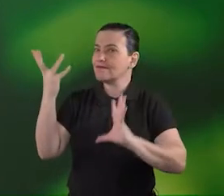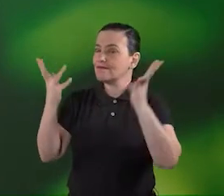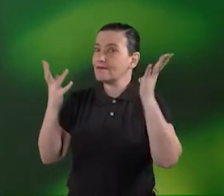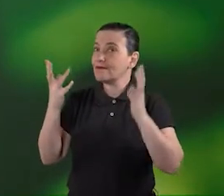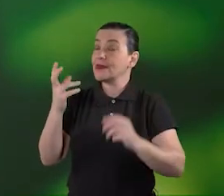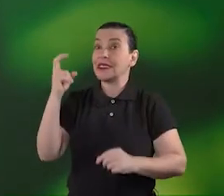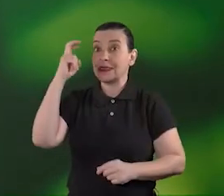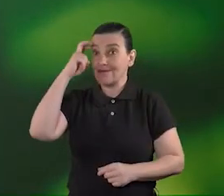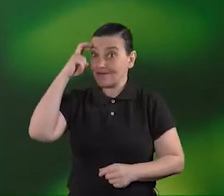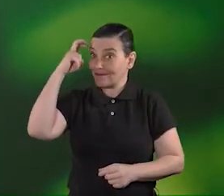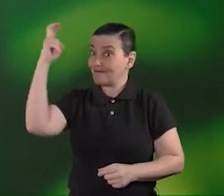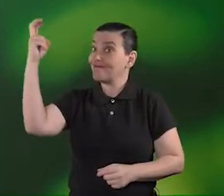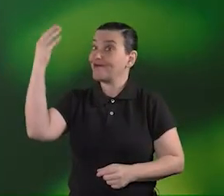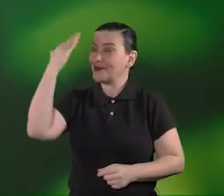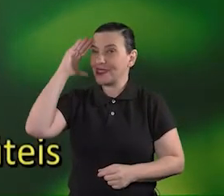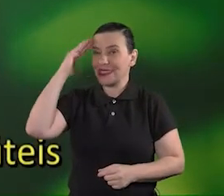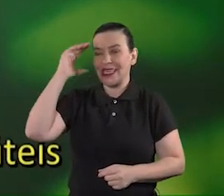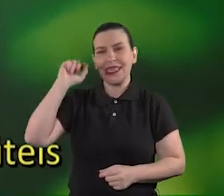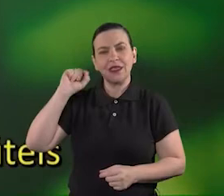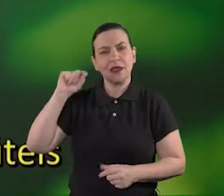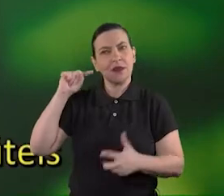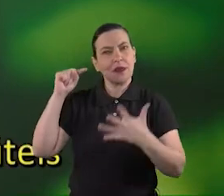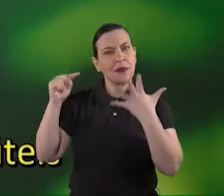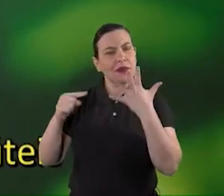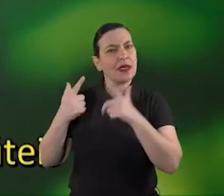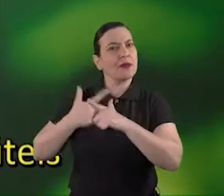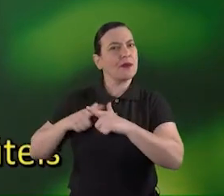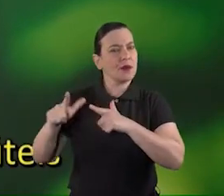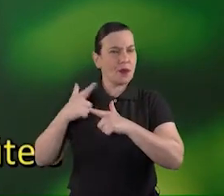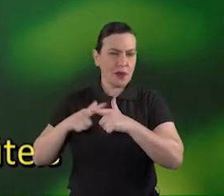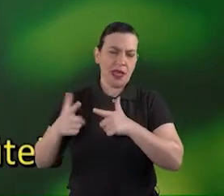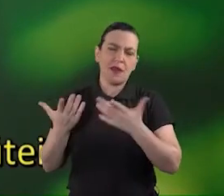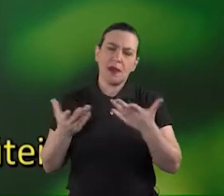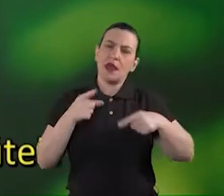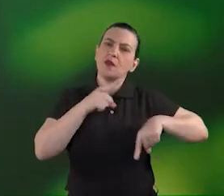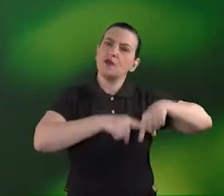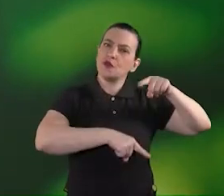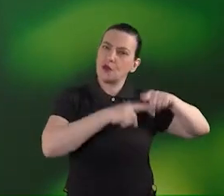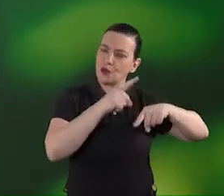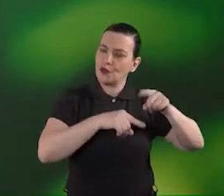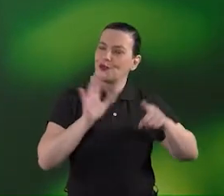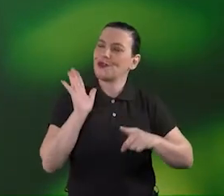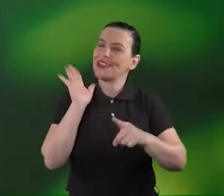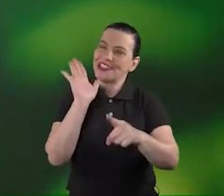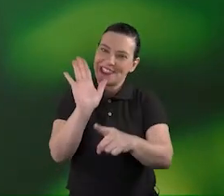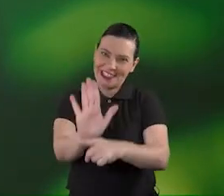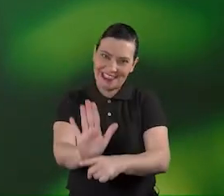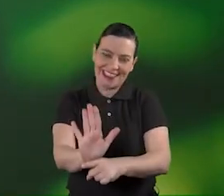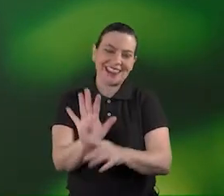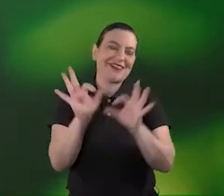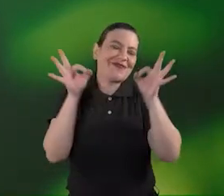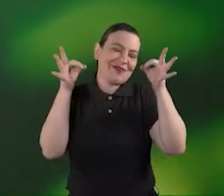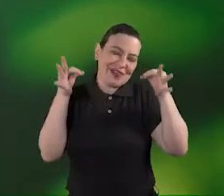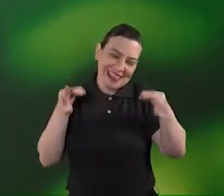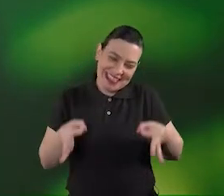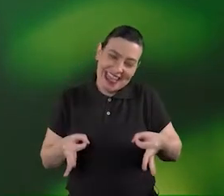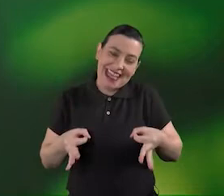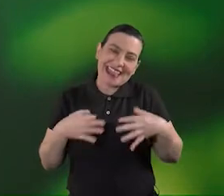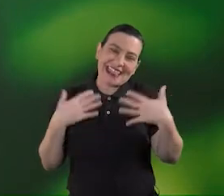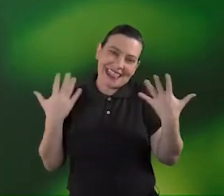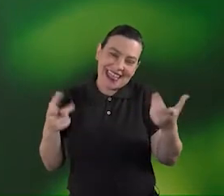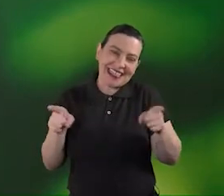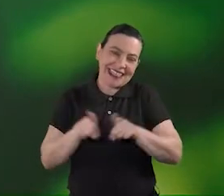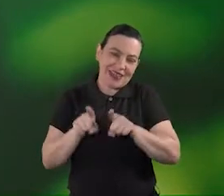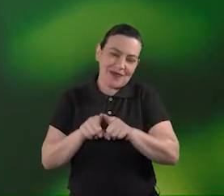sábio entender toda a natureza da situação e embora nossos produtos possam ser úteis por si próprios e